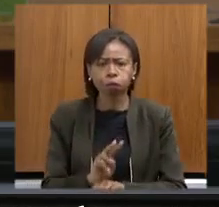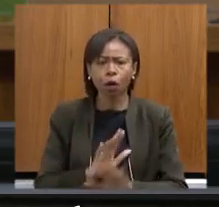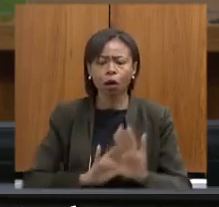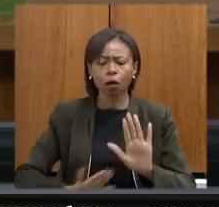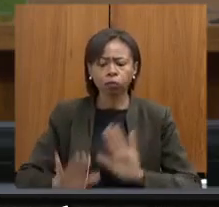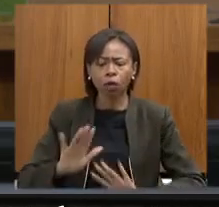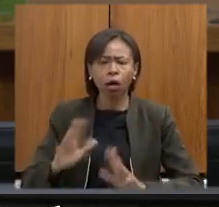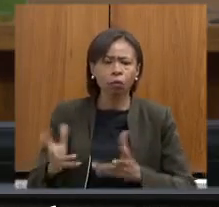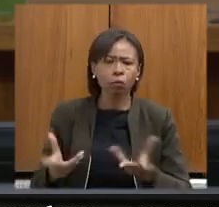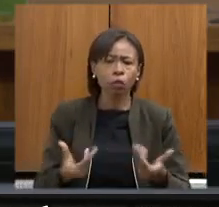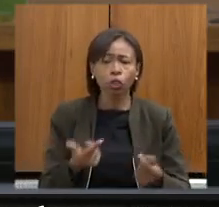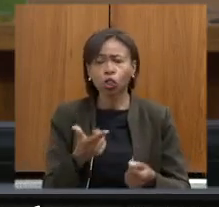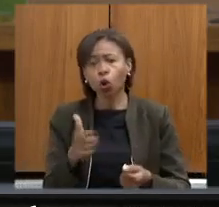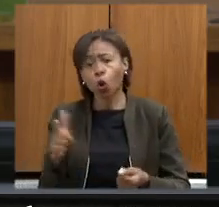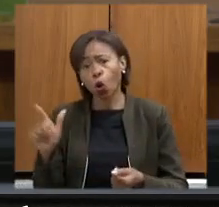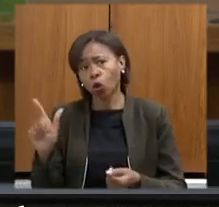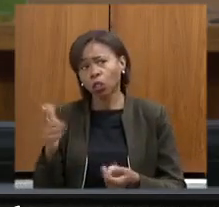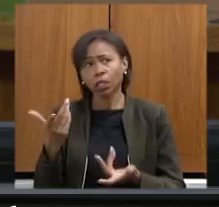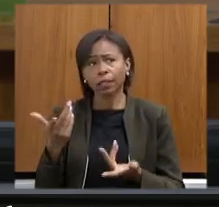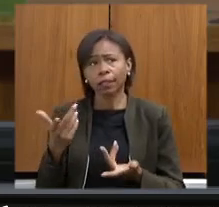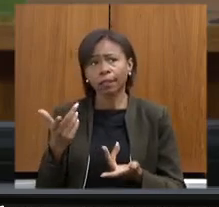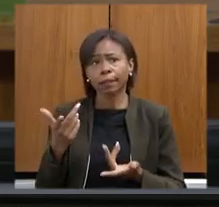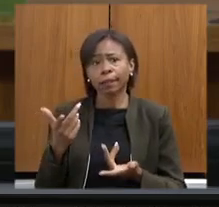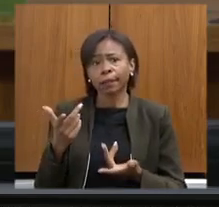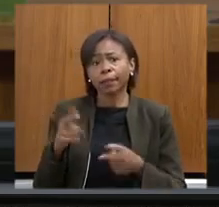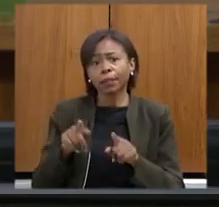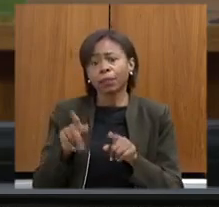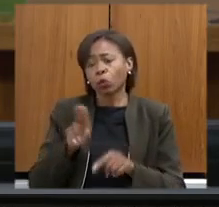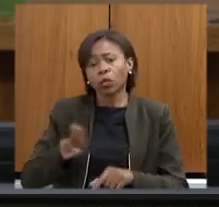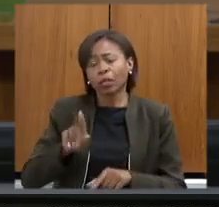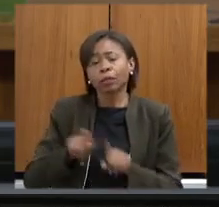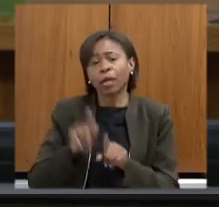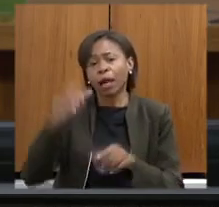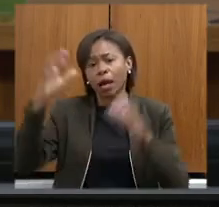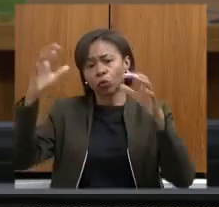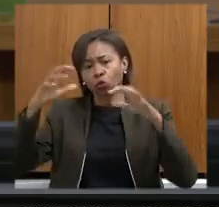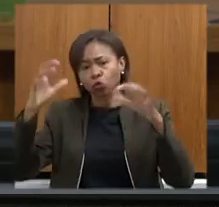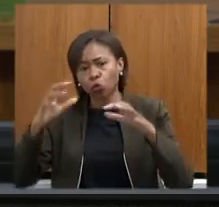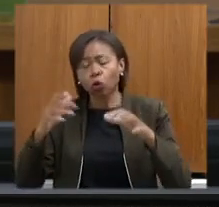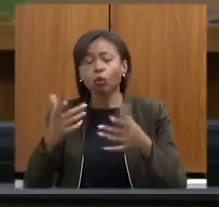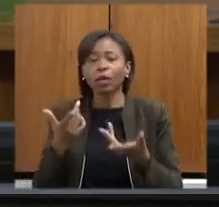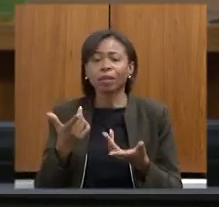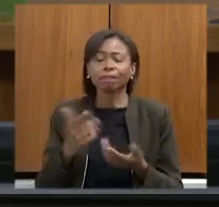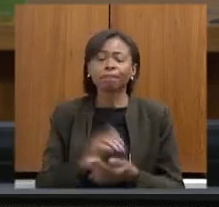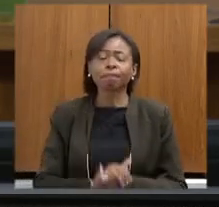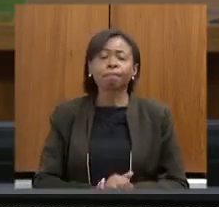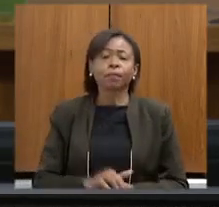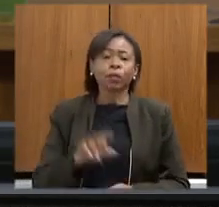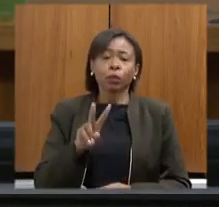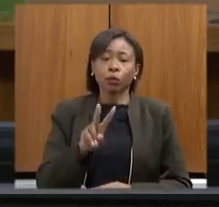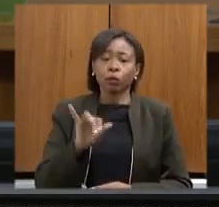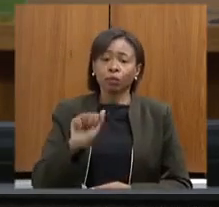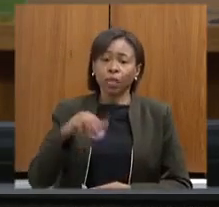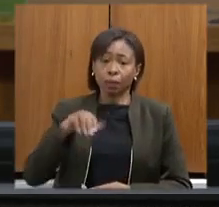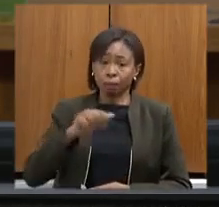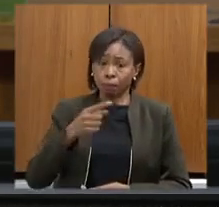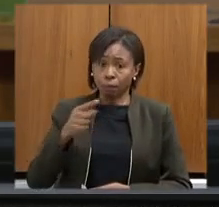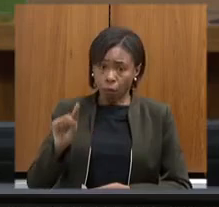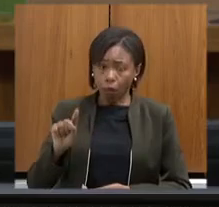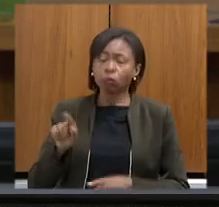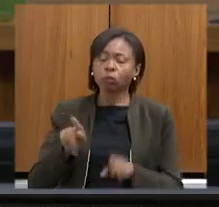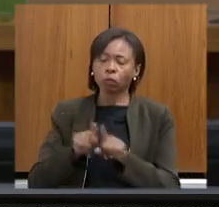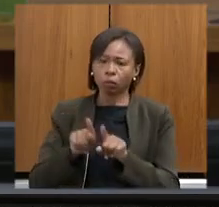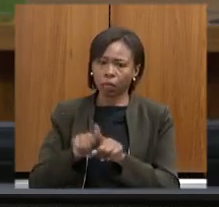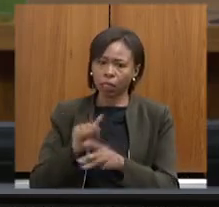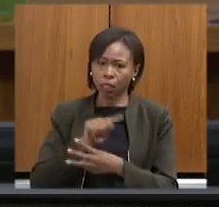utilização de fontes alternativas como água de chuva e reuso o projeto piloto do Via Mão ele vai ser também trabalhado nesses três pilares